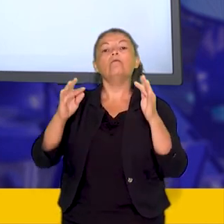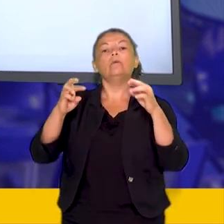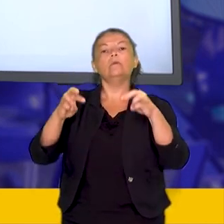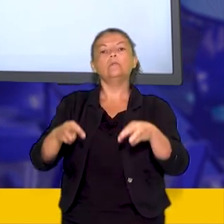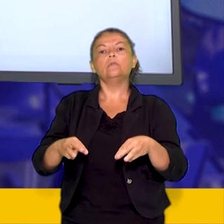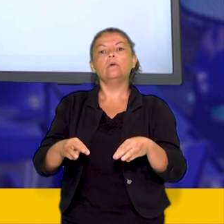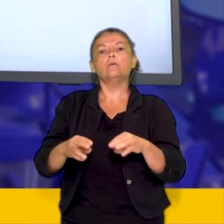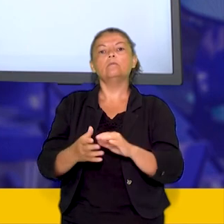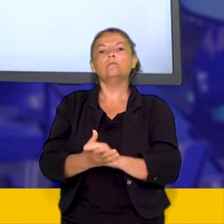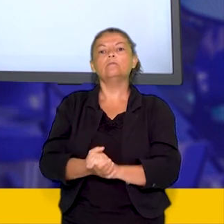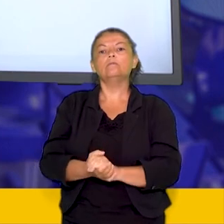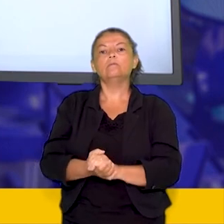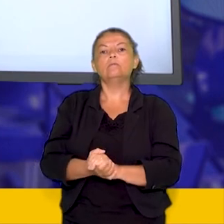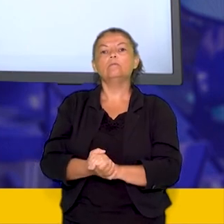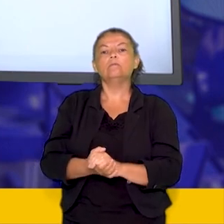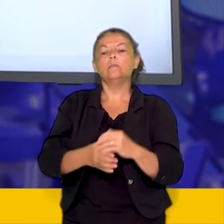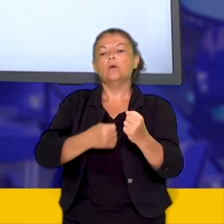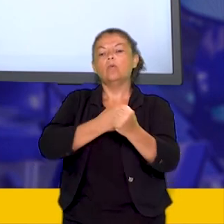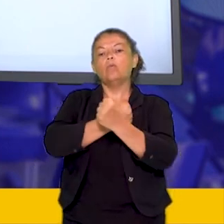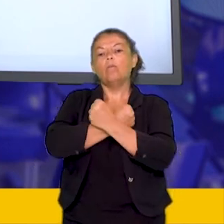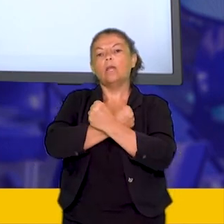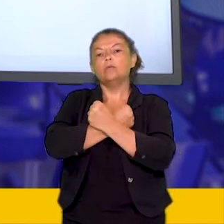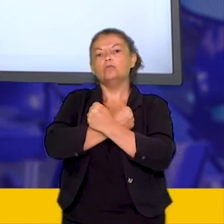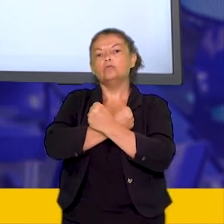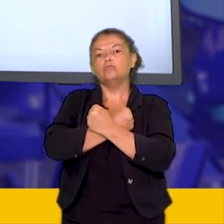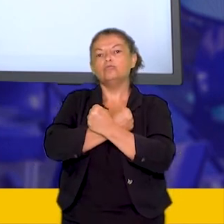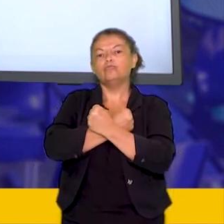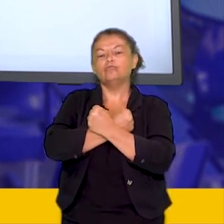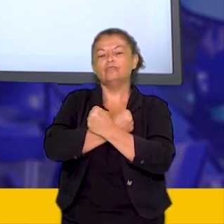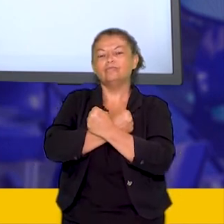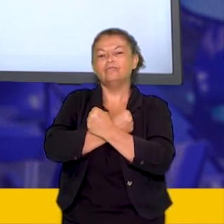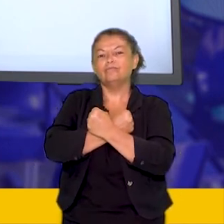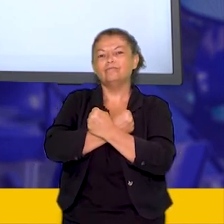vocês um abraço virtual tchau tchau tchau tchau Obrigado.